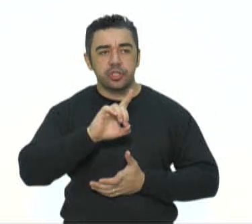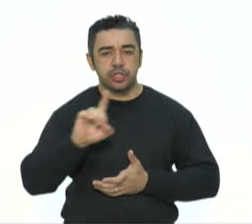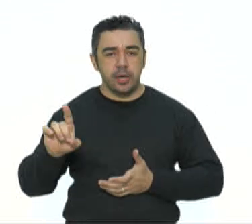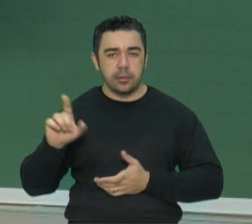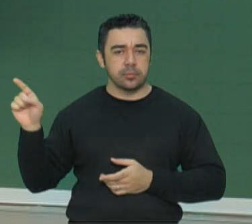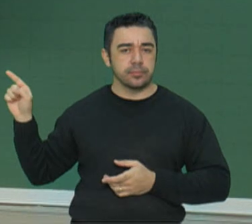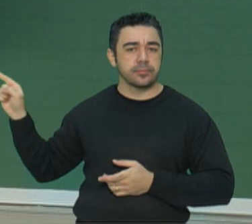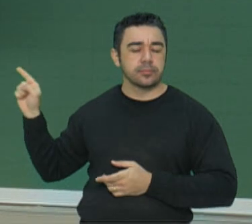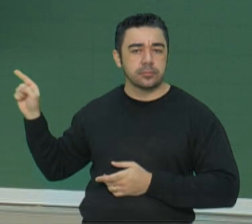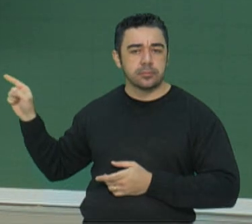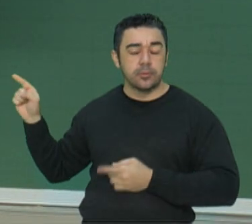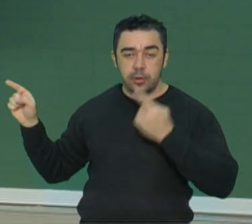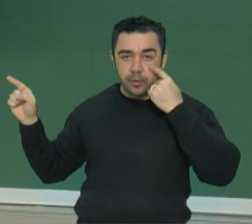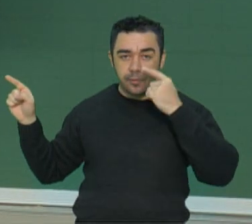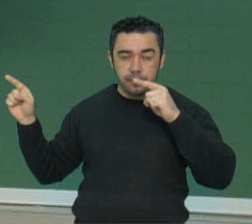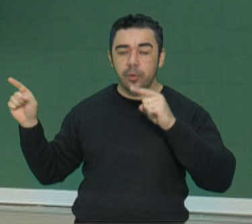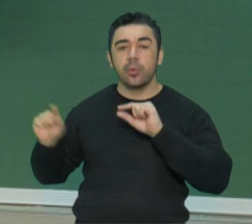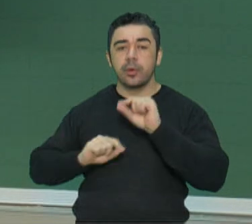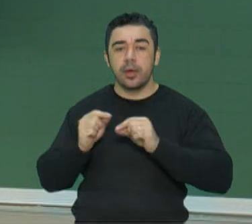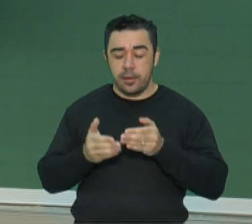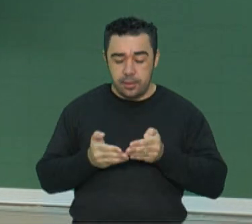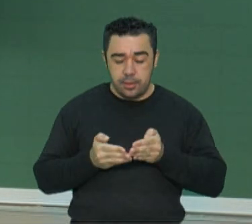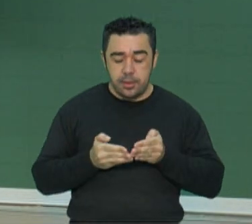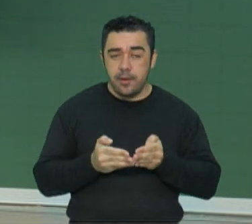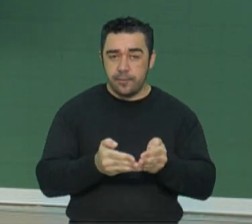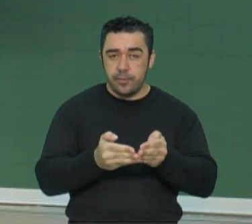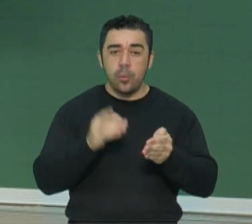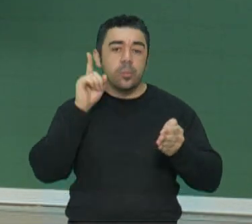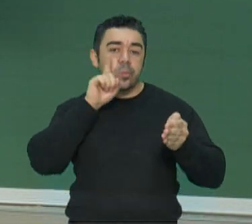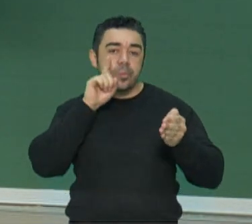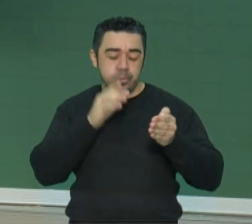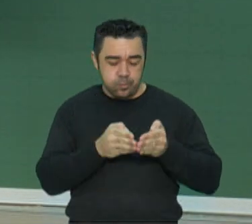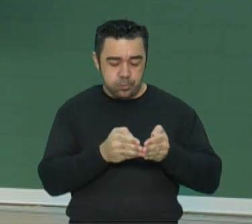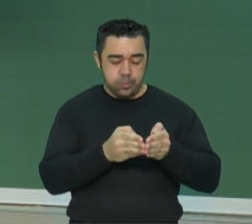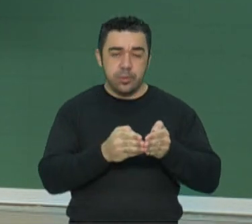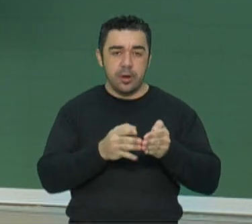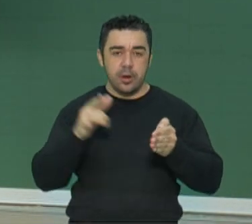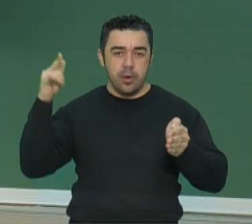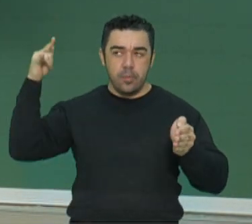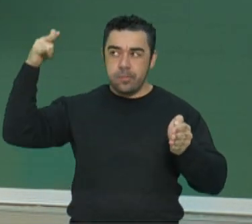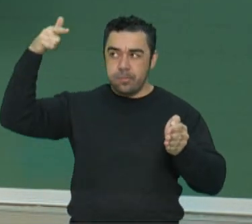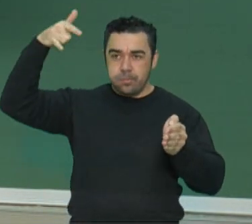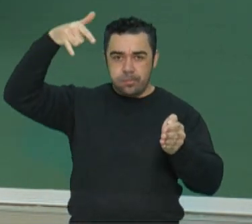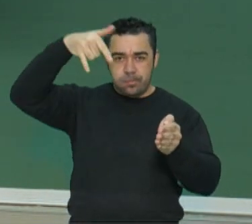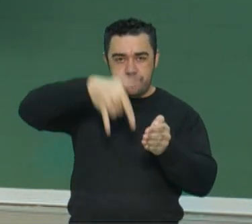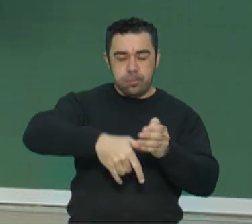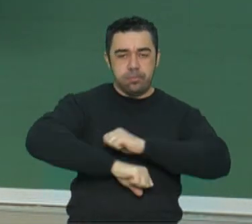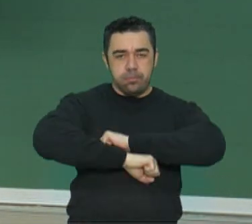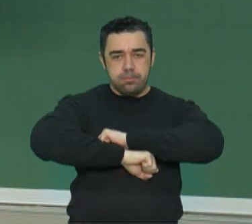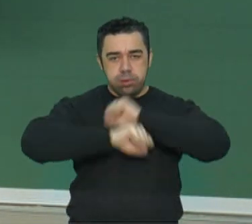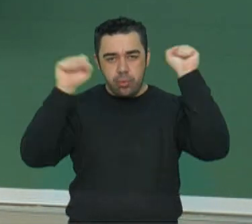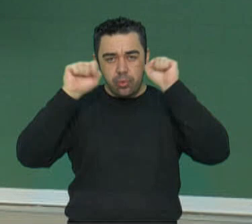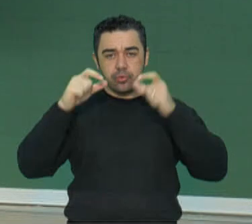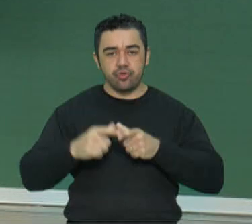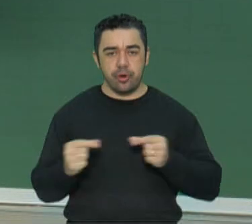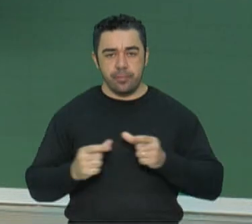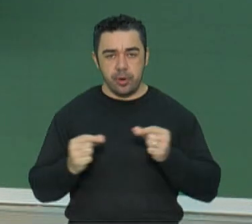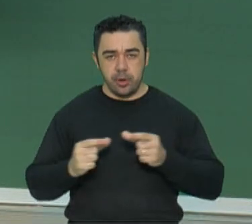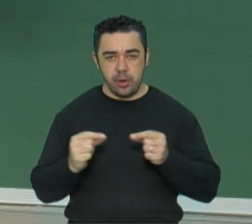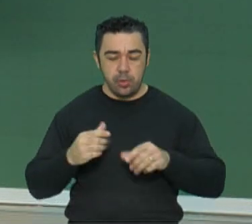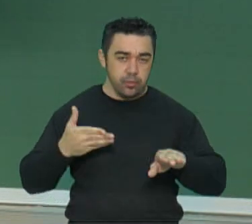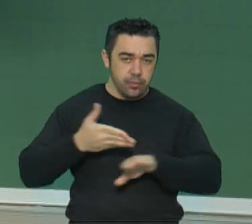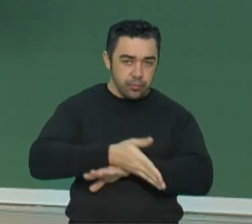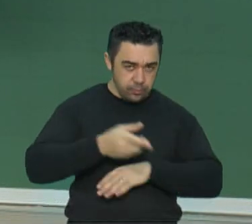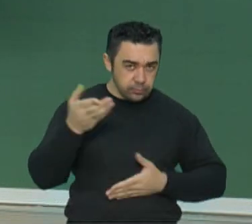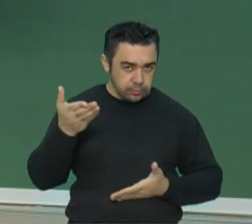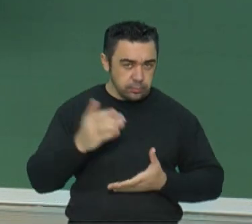você tem a imagem de navios dos Estados Unidos pegando fogo depois do ataque japonês no